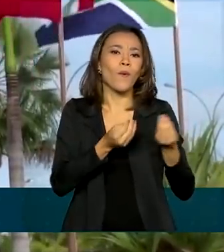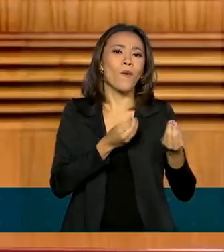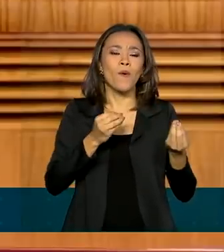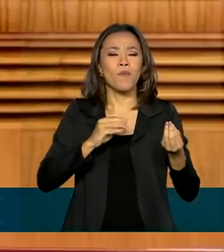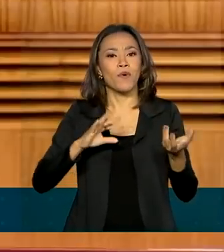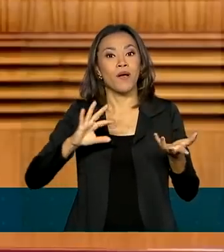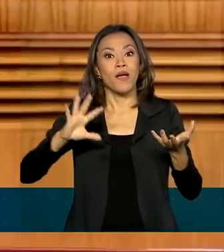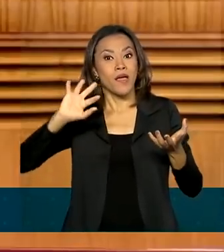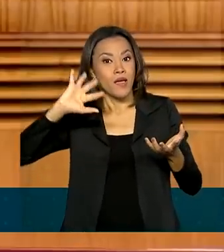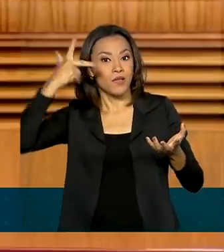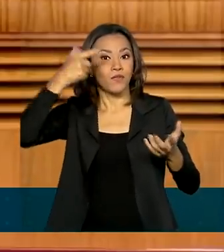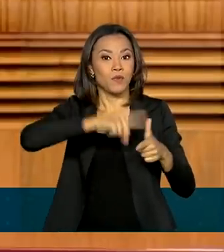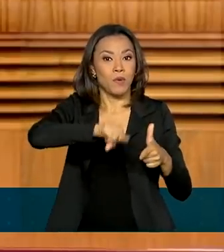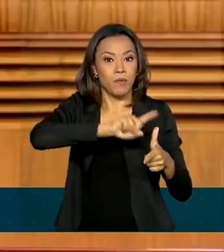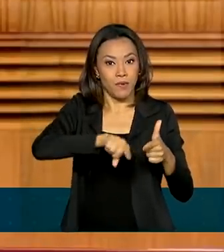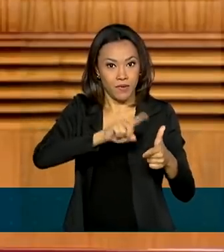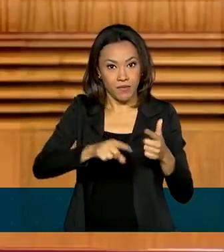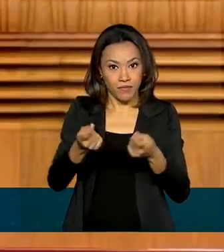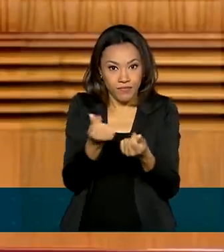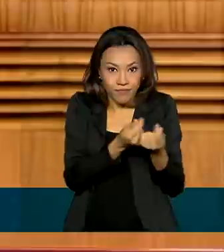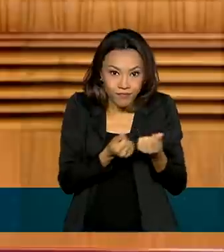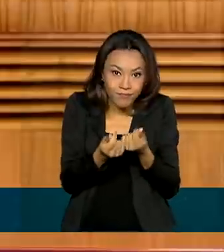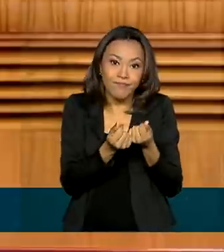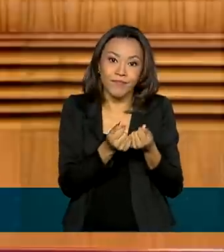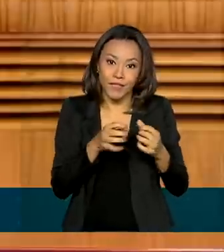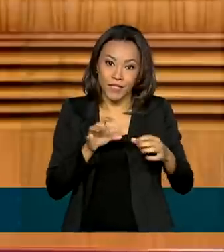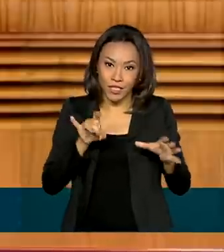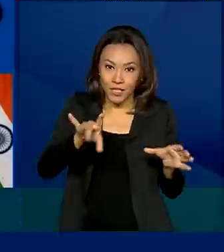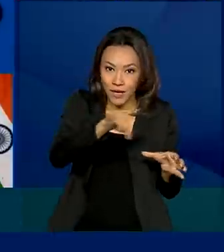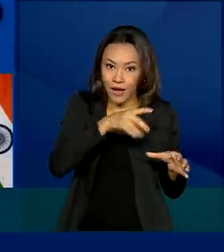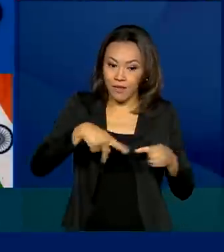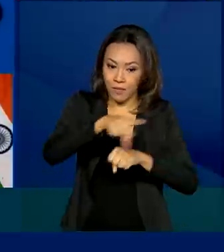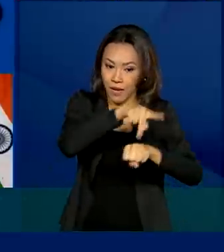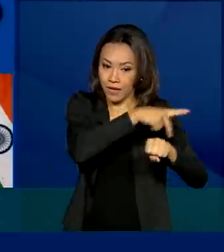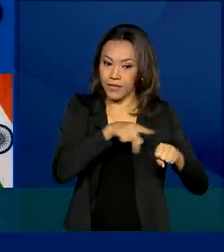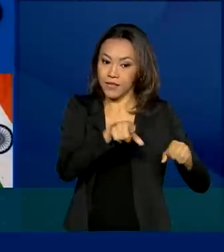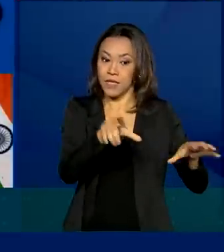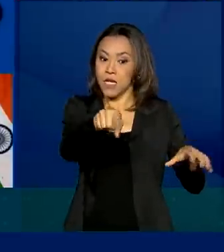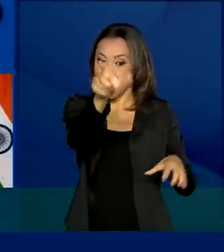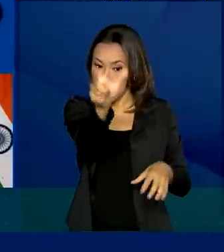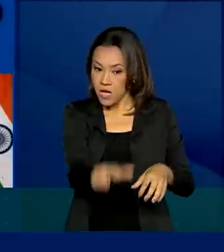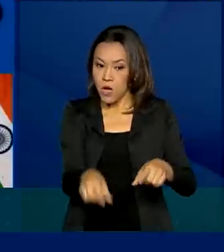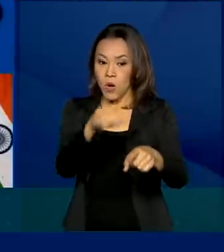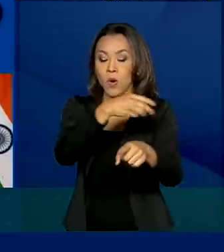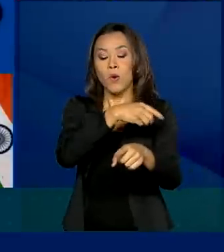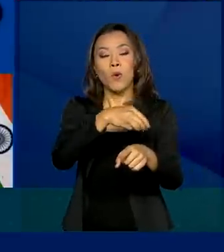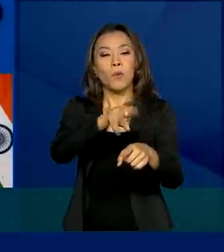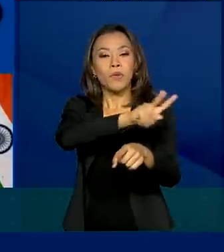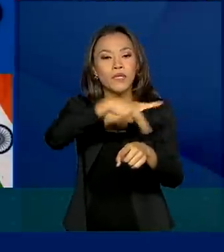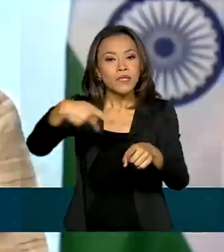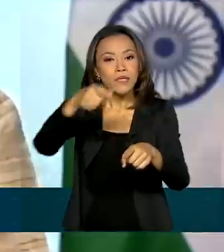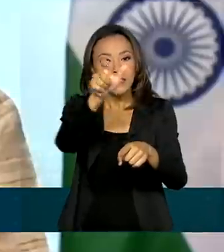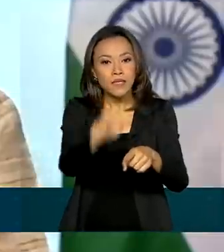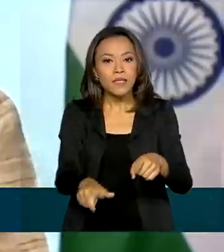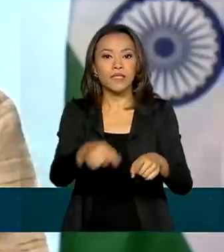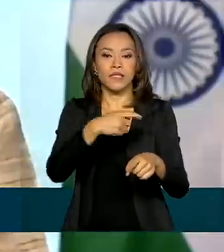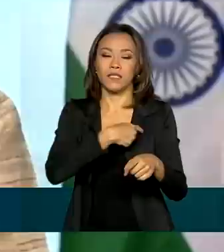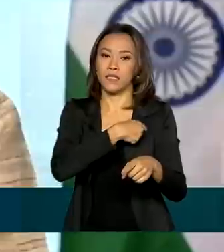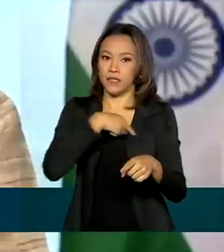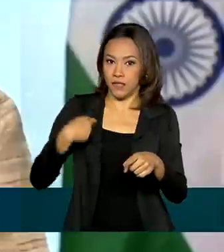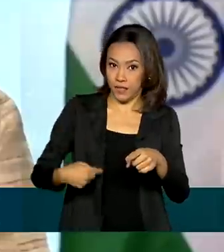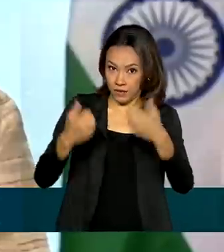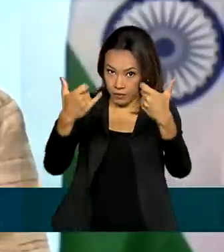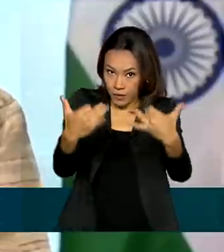pelo vírus. O presidente da China, Xi Jinping, destacou a necessidade de maior abertura entre os países. O primeiro